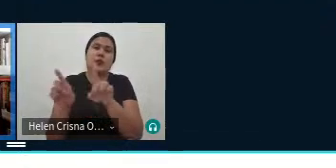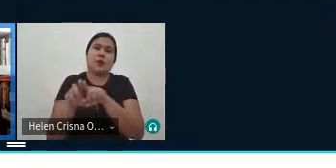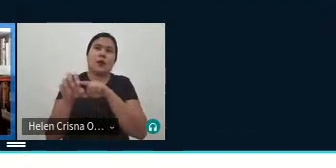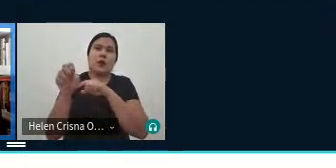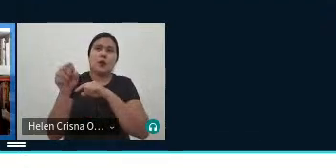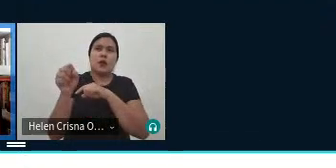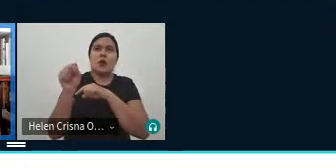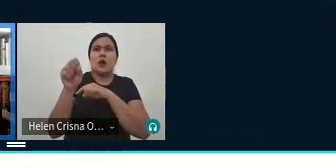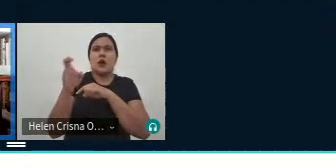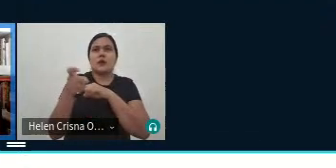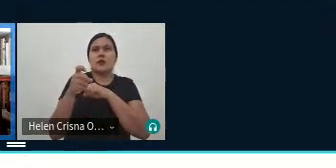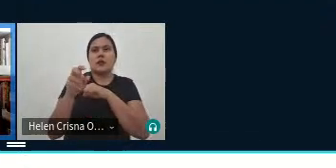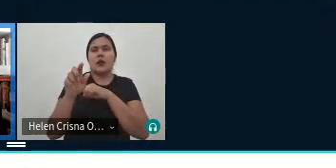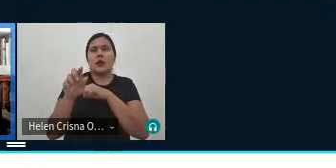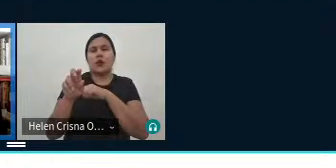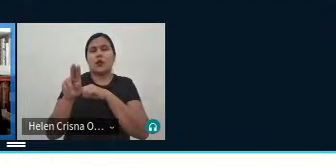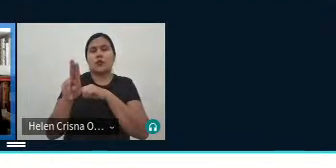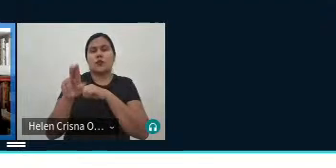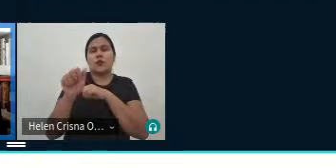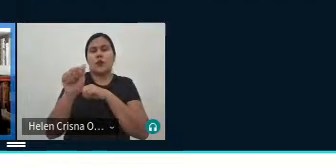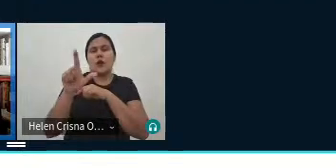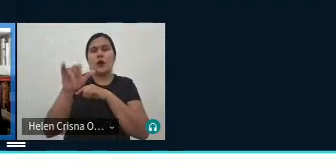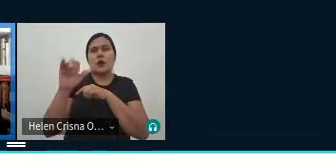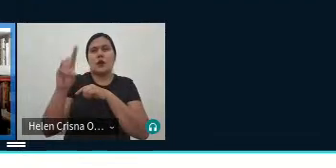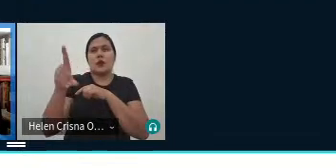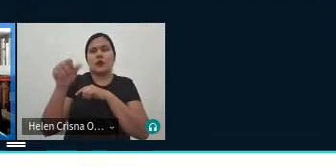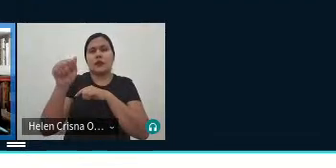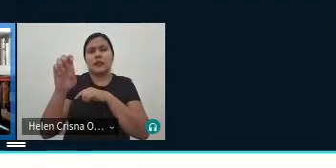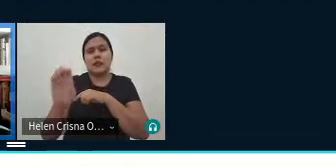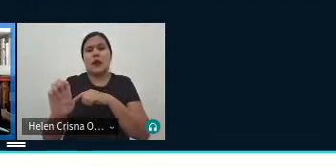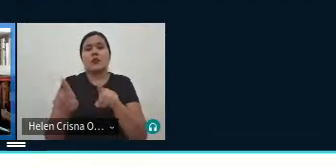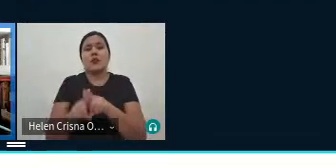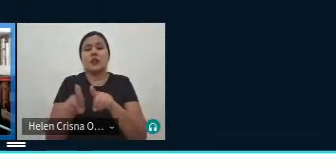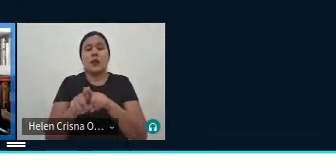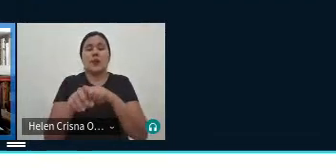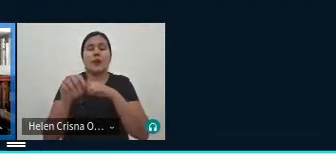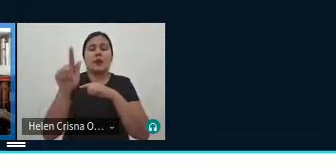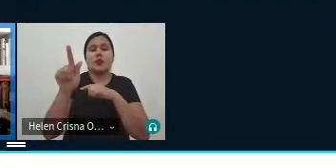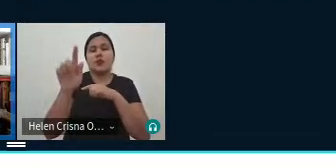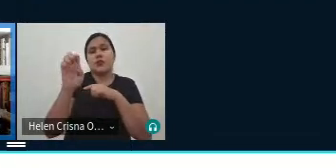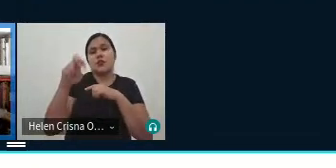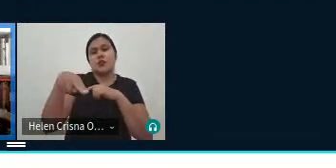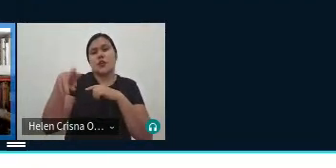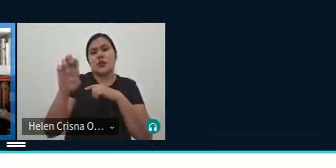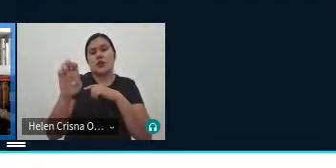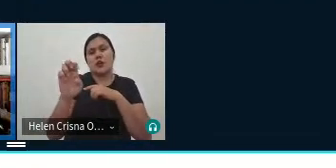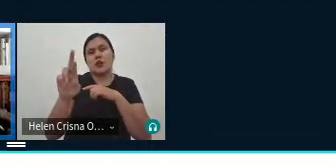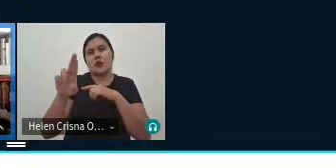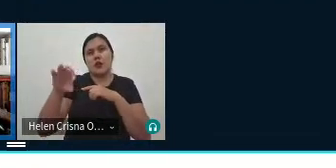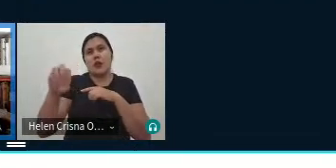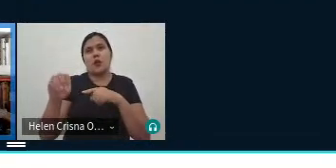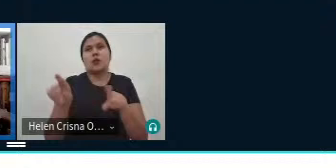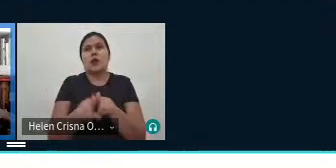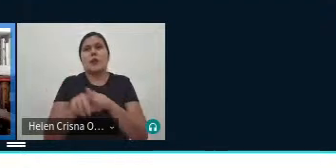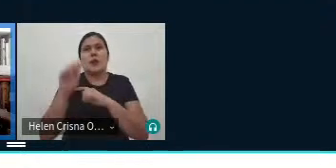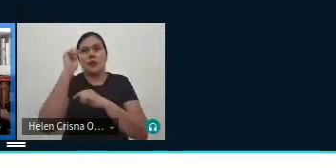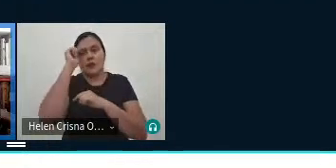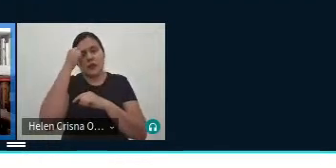a opressão de gênero enfim né vividas pelas mulheres negras e pelas mulheres não brancas né e aqui essa